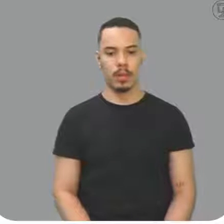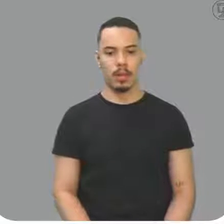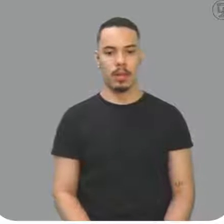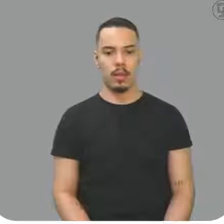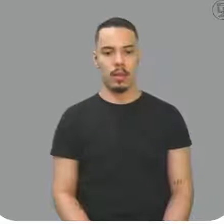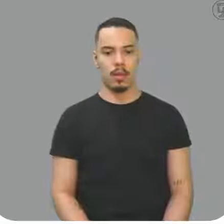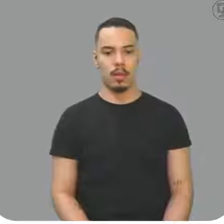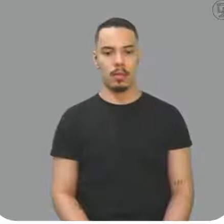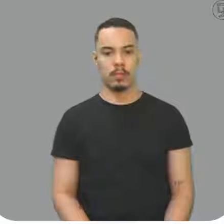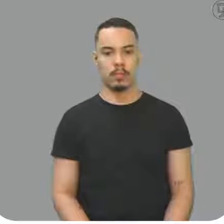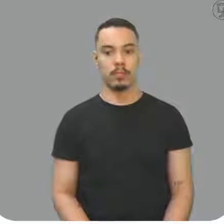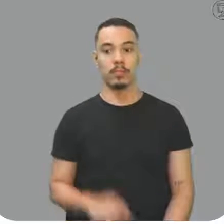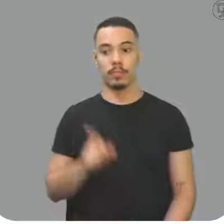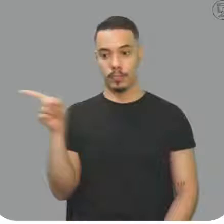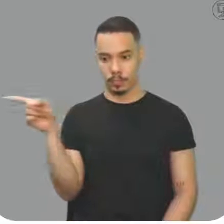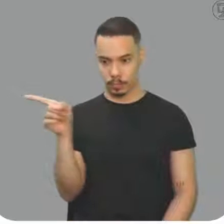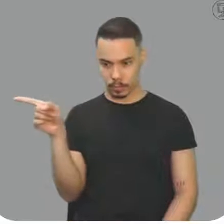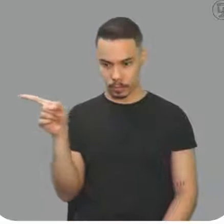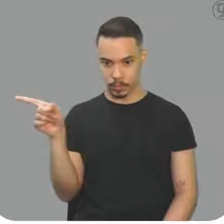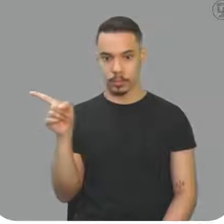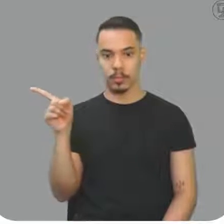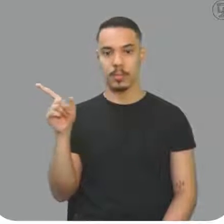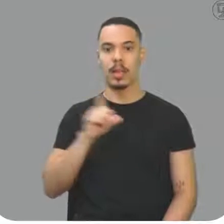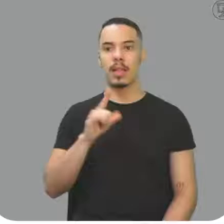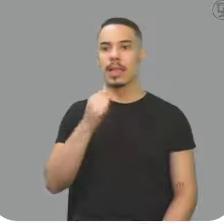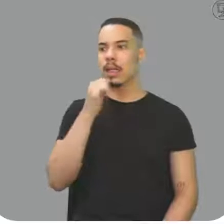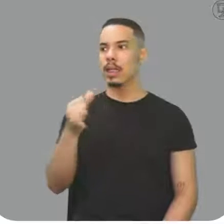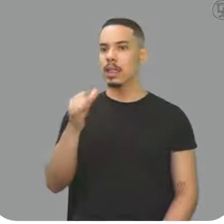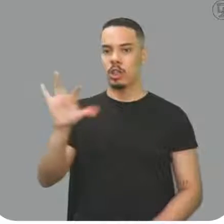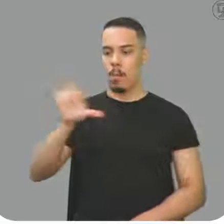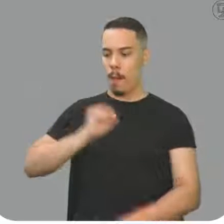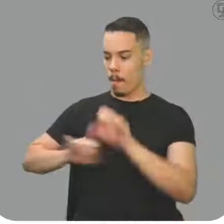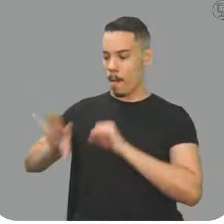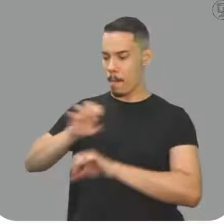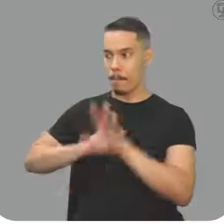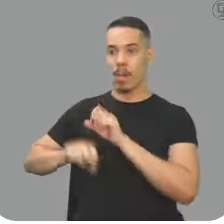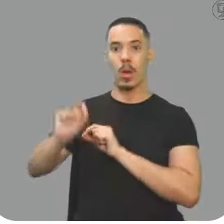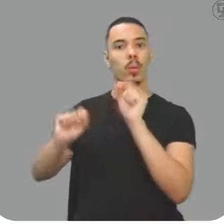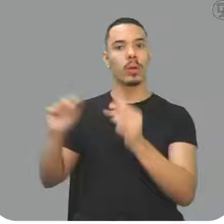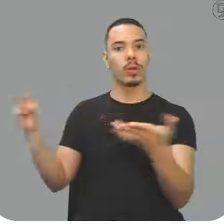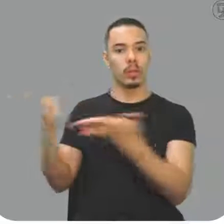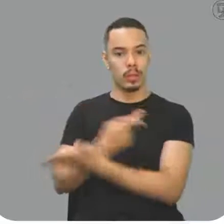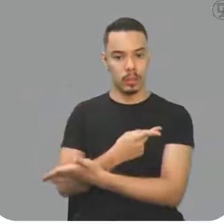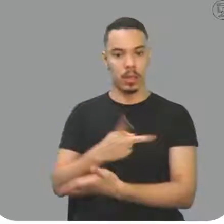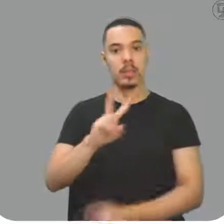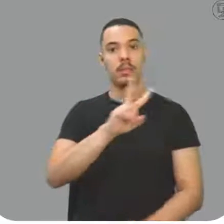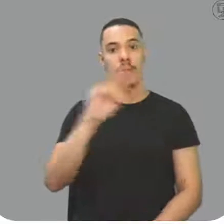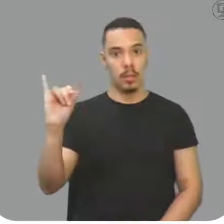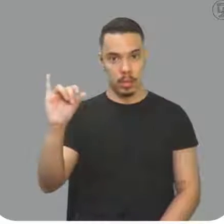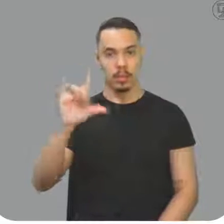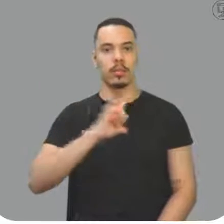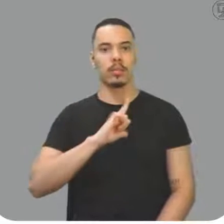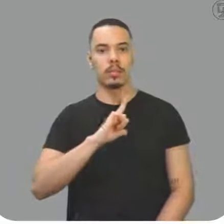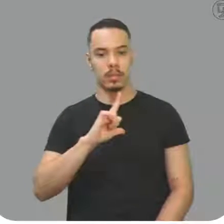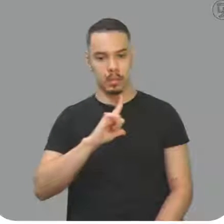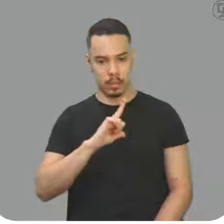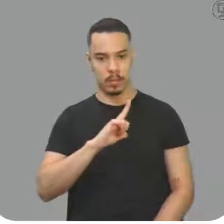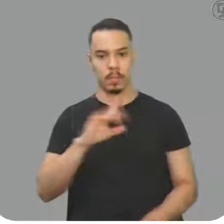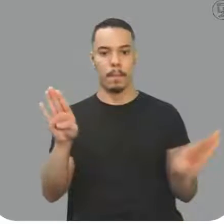Olha aí, quando recebe energia, o que acontece? Vai ter